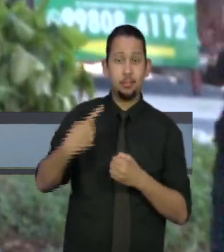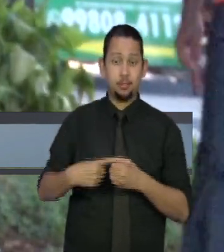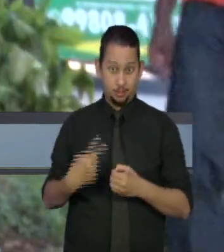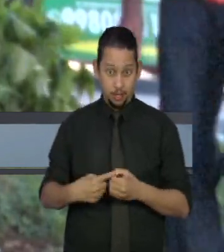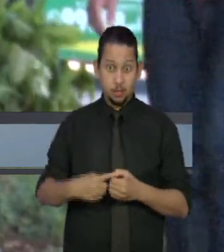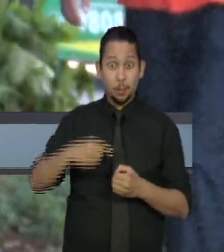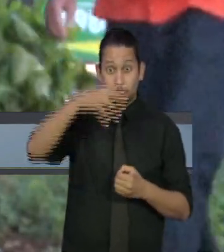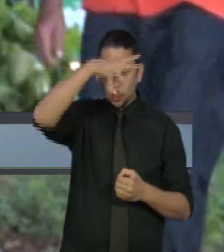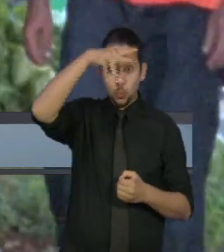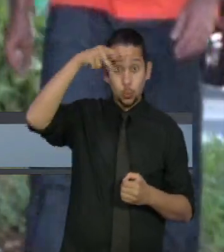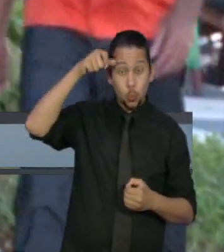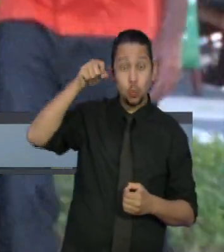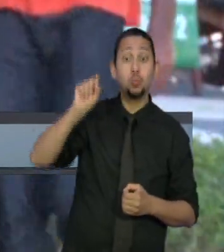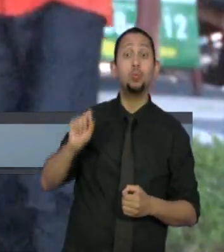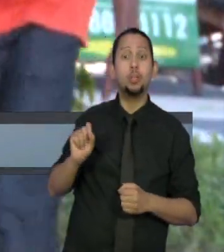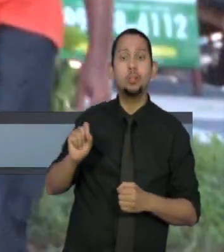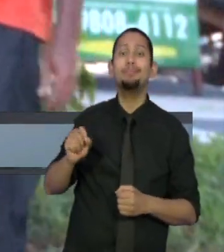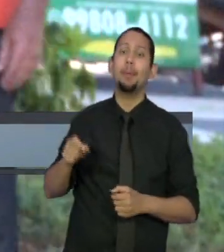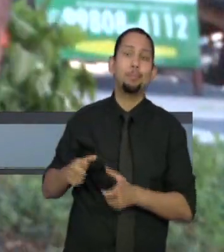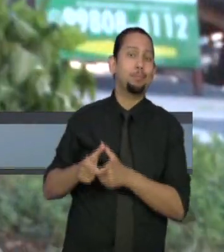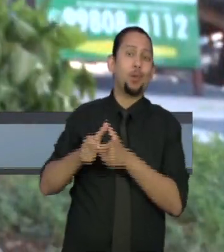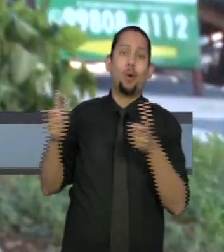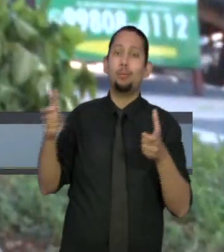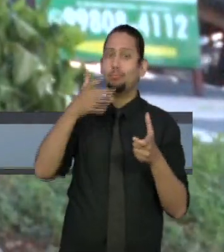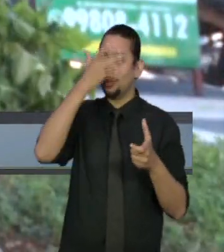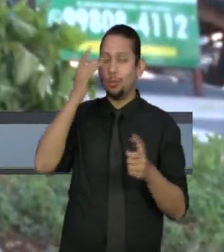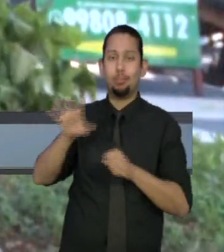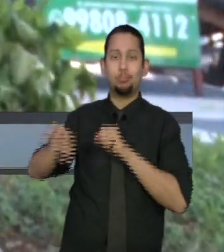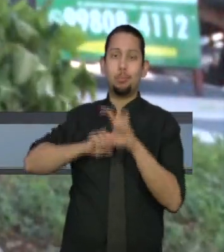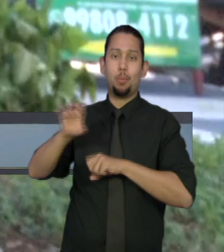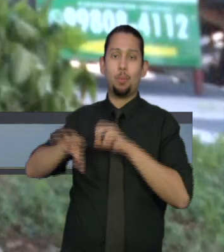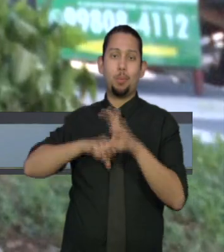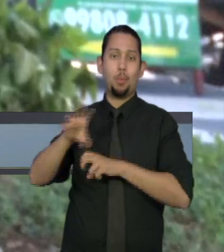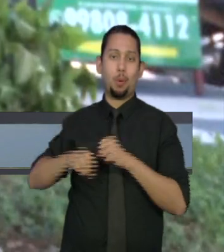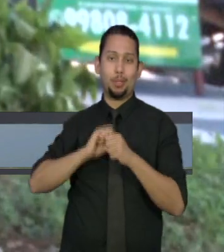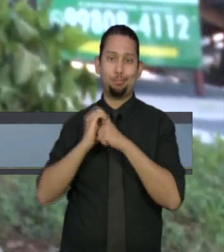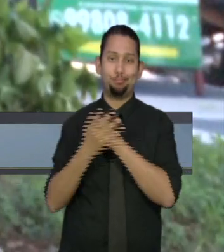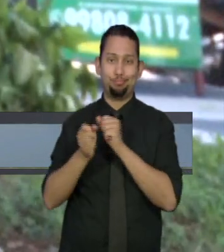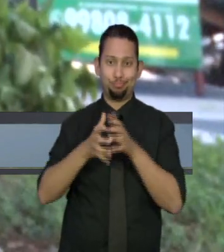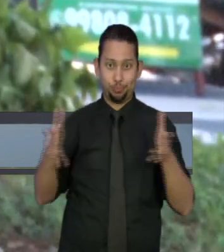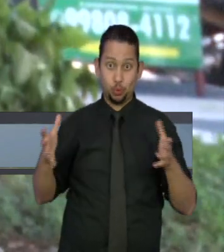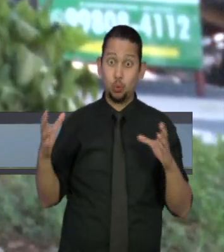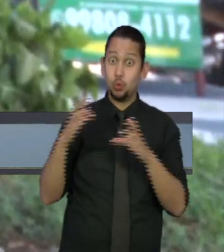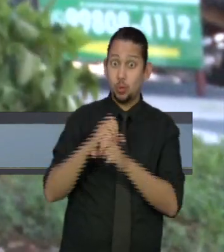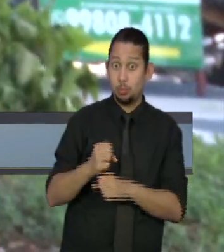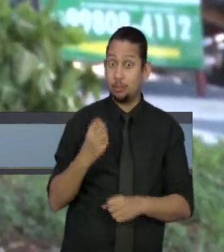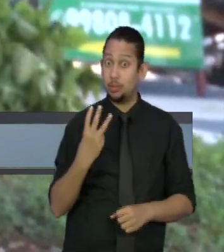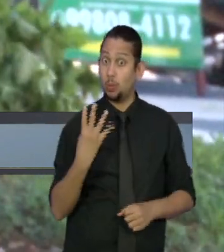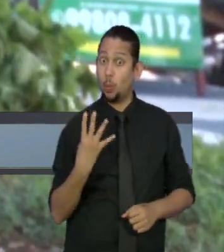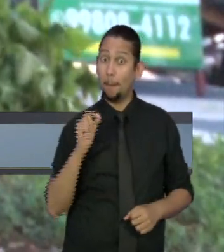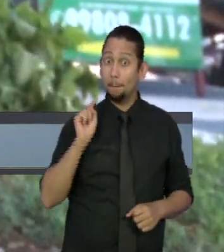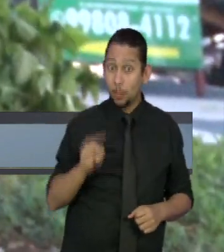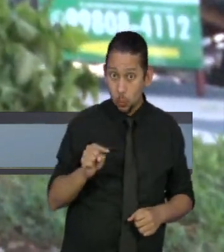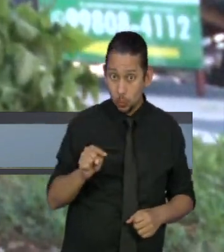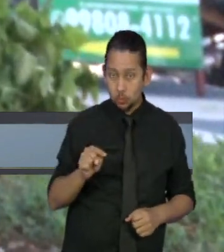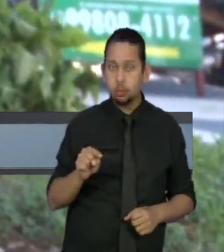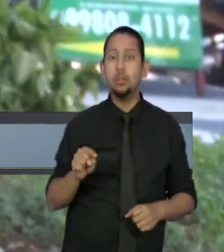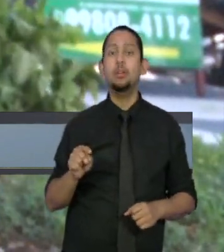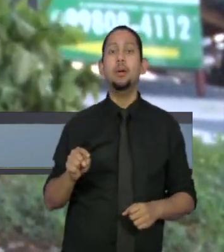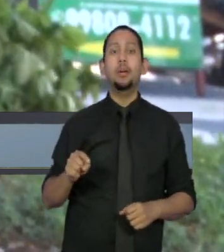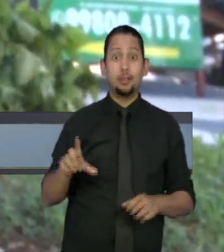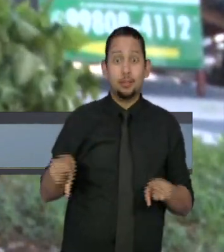Mato Grosso com o maior número de casos de Covid-19. Já são mais de 34 mil confirmados e mil